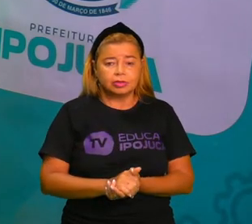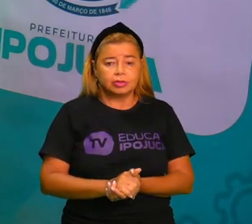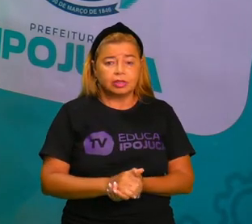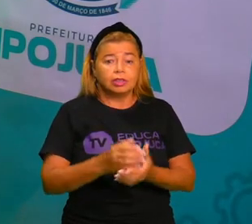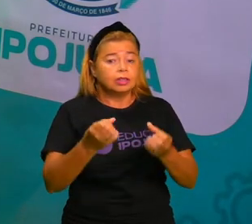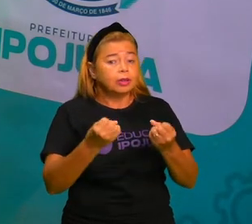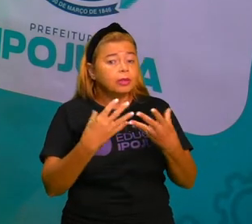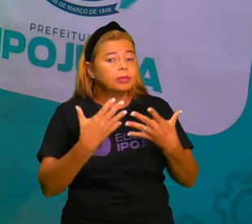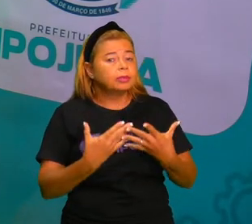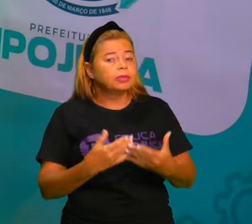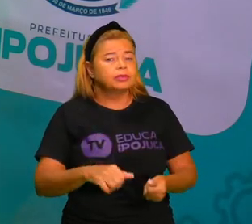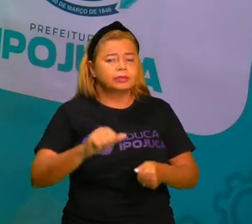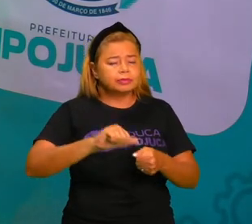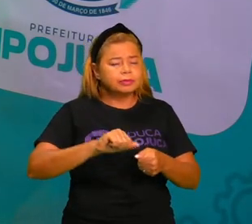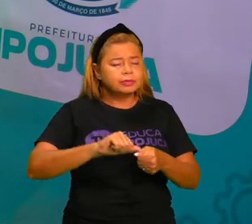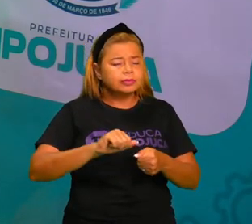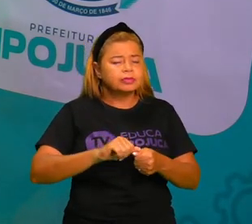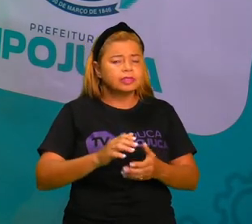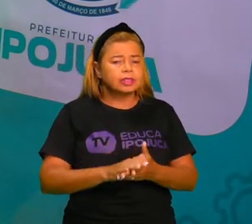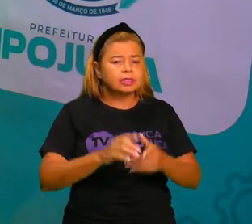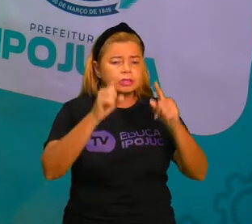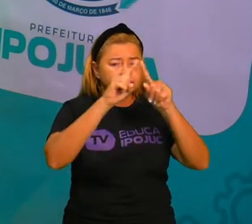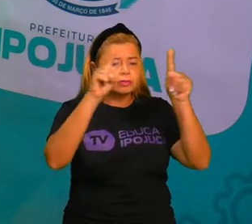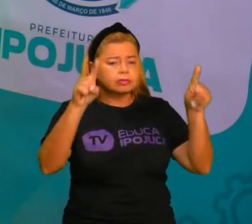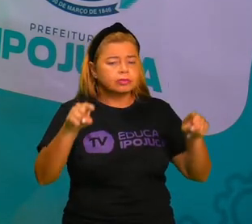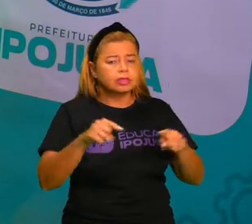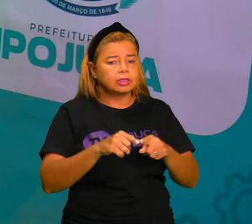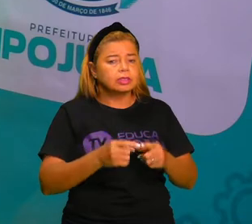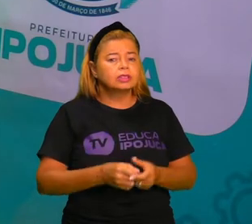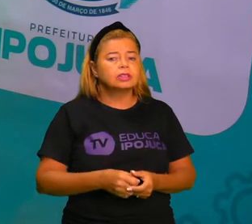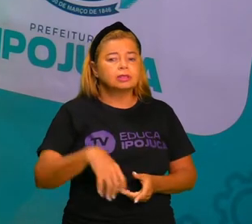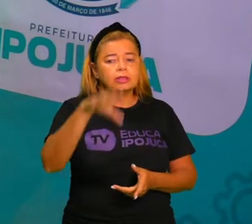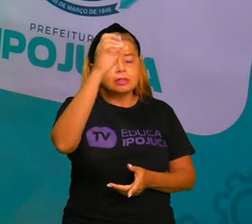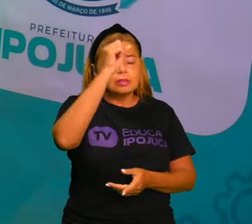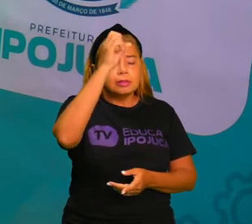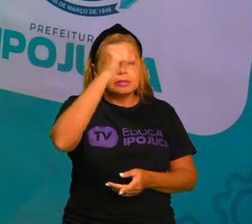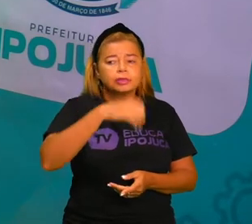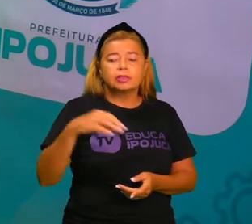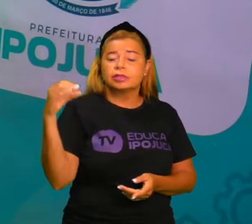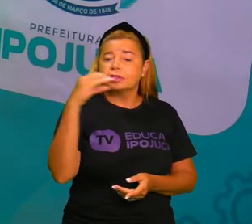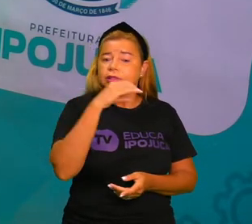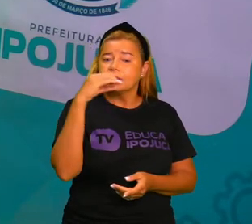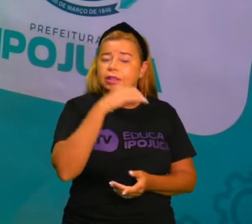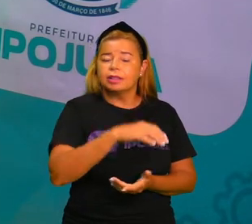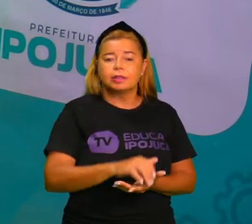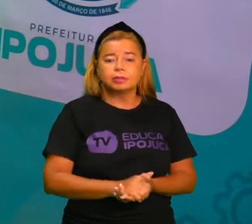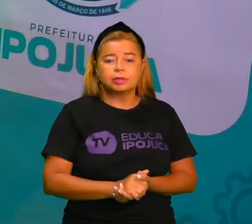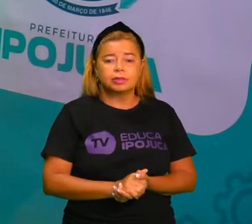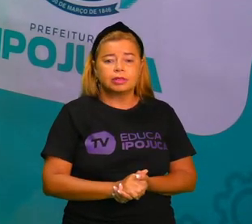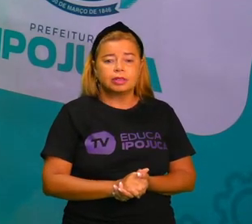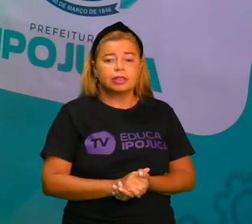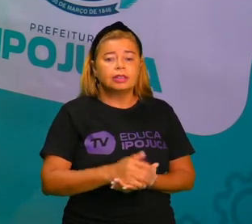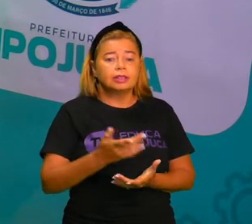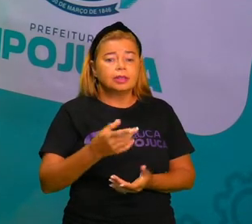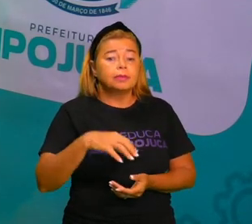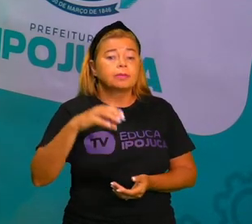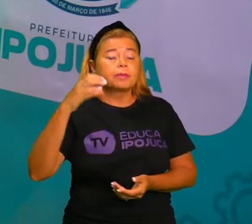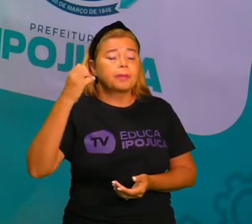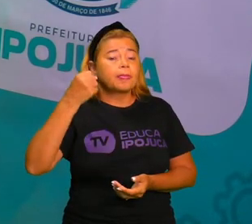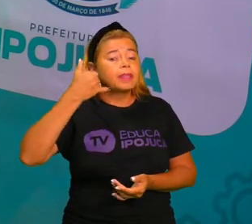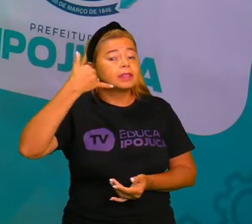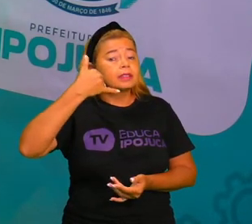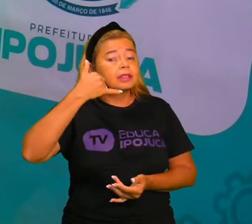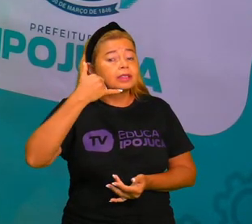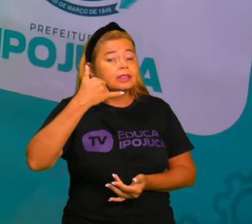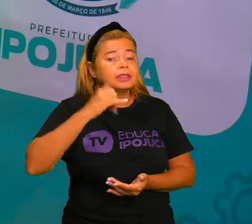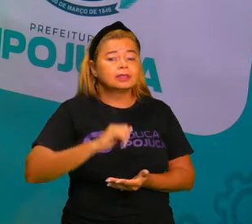fazerem essa parte de quadrinho. Porque a pessoa aprende mais rápido. Então, aqui. CELULAR. Quantas vezes abri a boca? Então, vocês